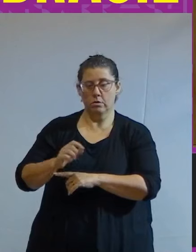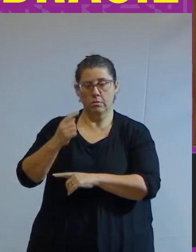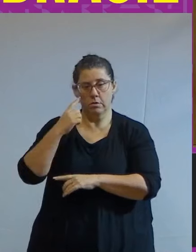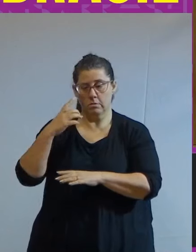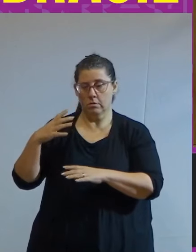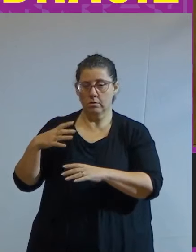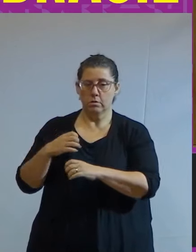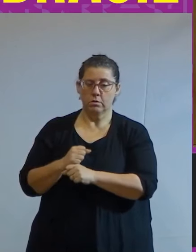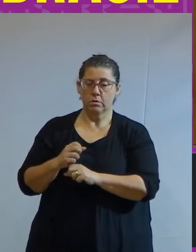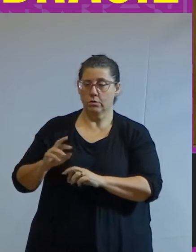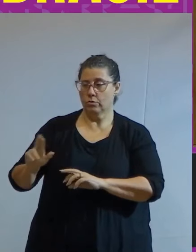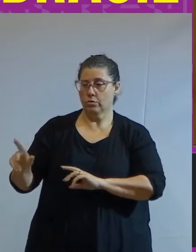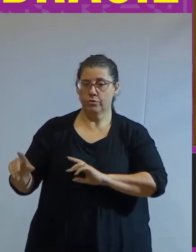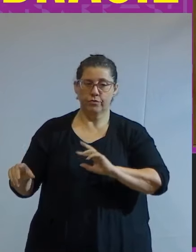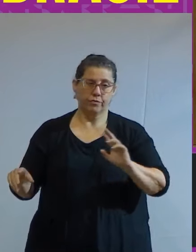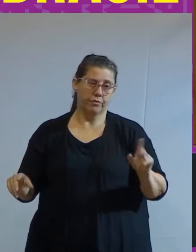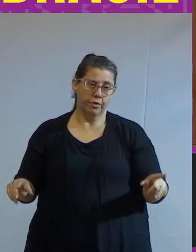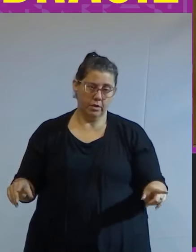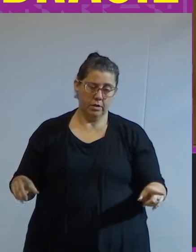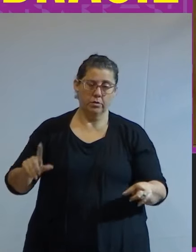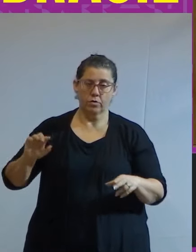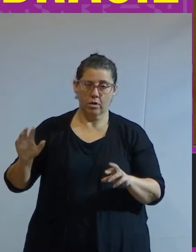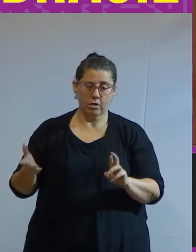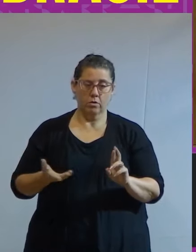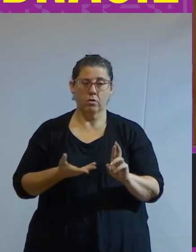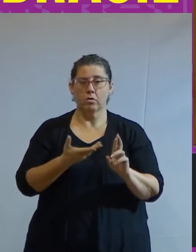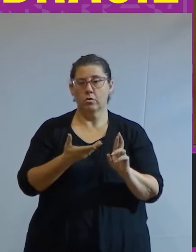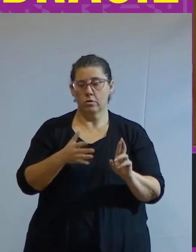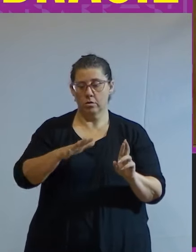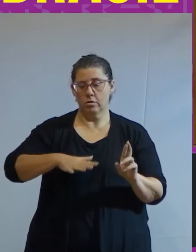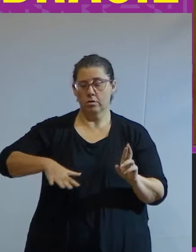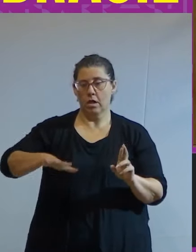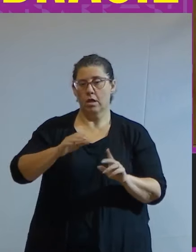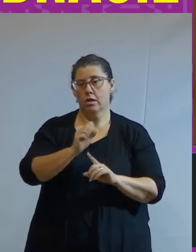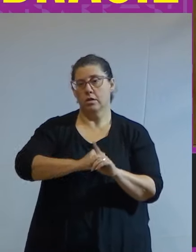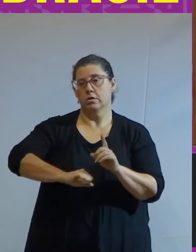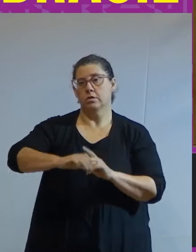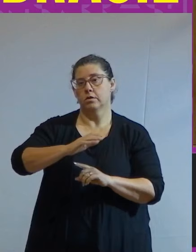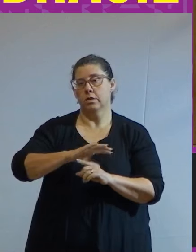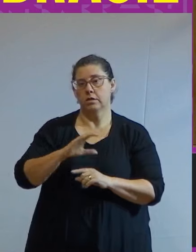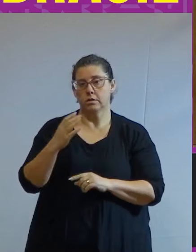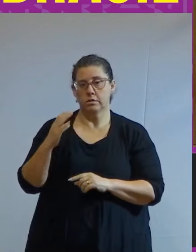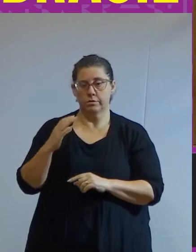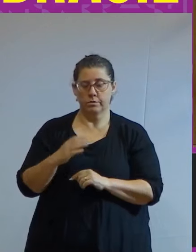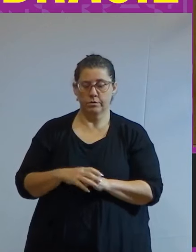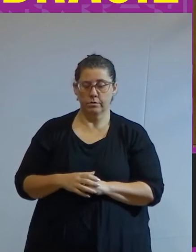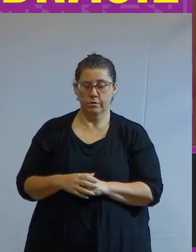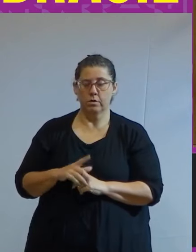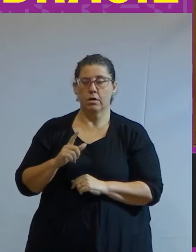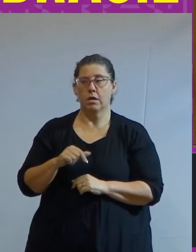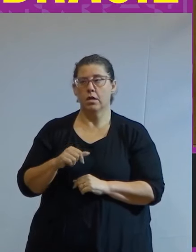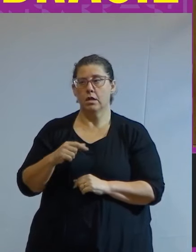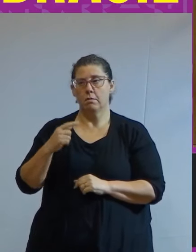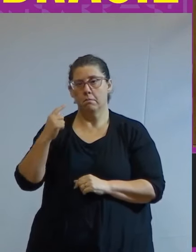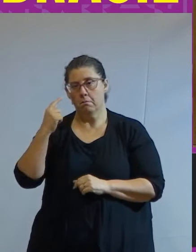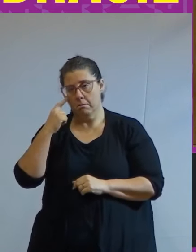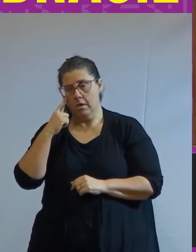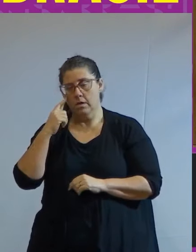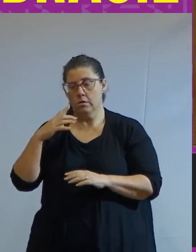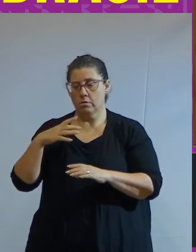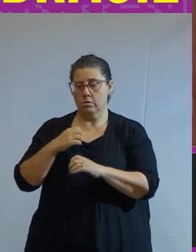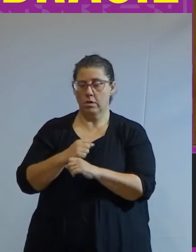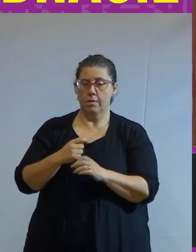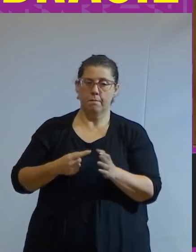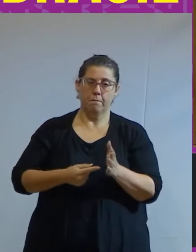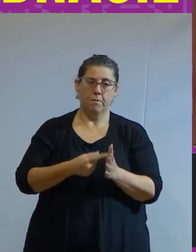totalidade diferente daquela que é reconhecida no âmbito da sociedade civil ele supõe uma totalidade que é